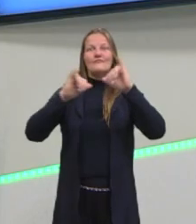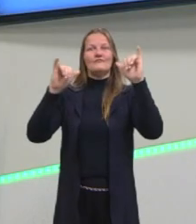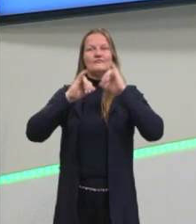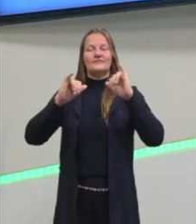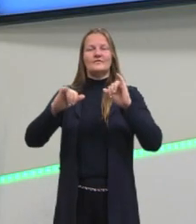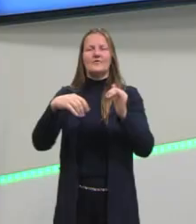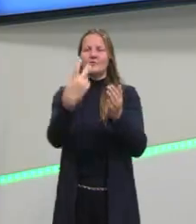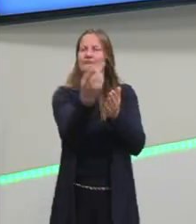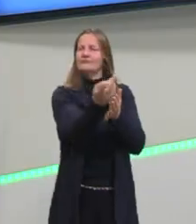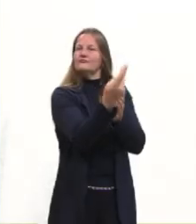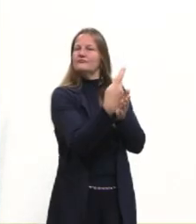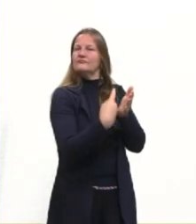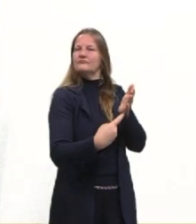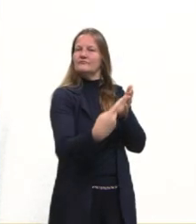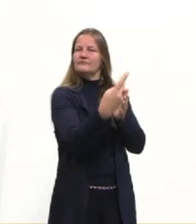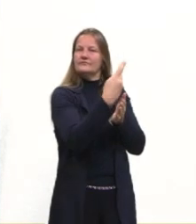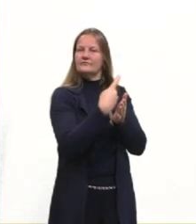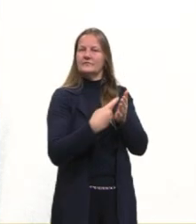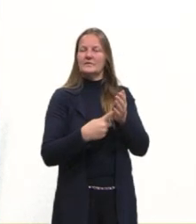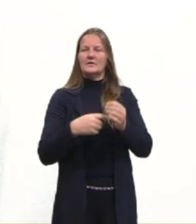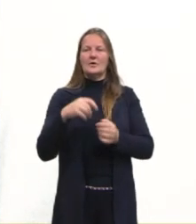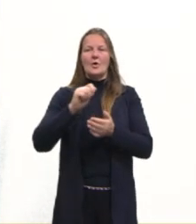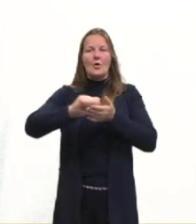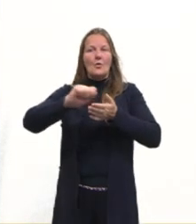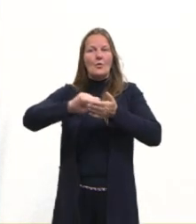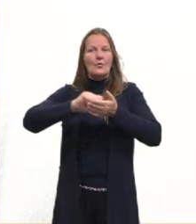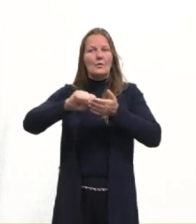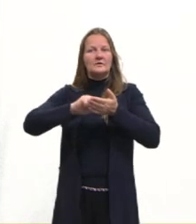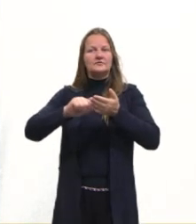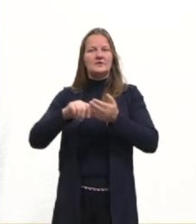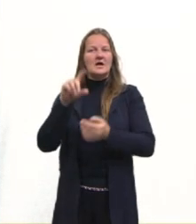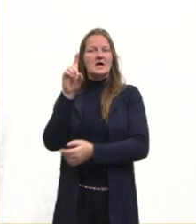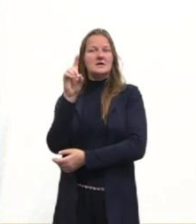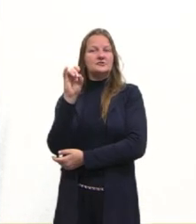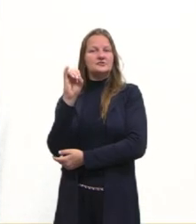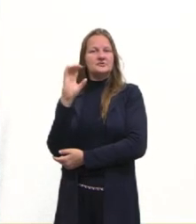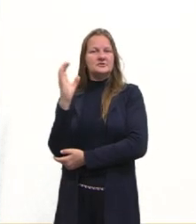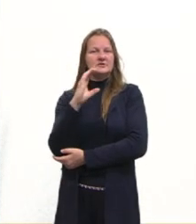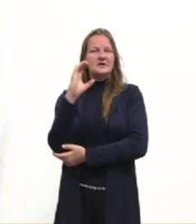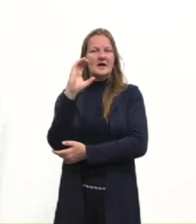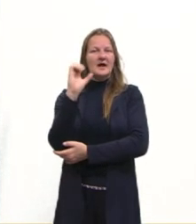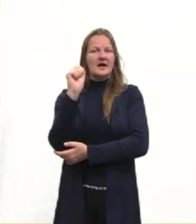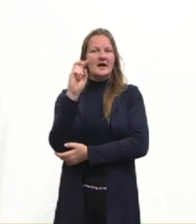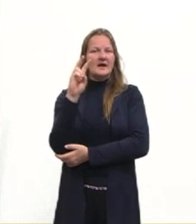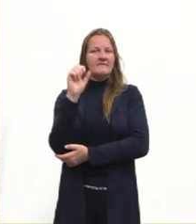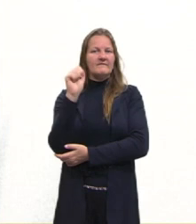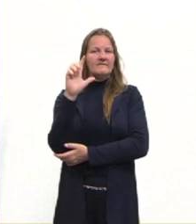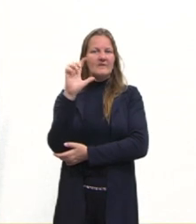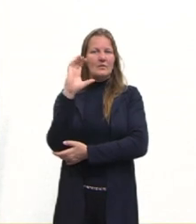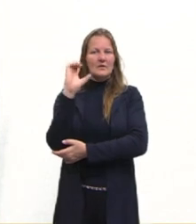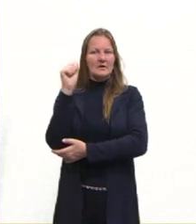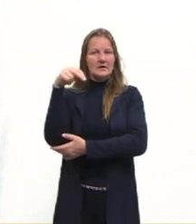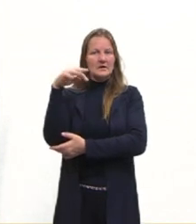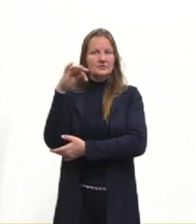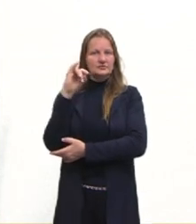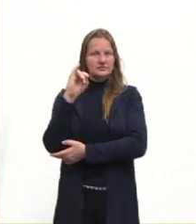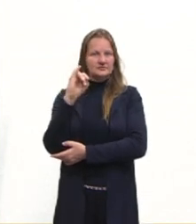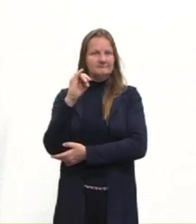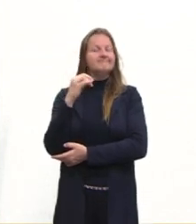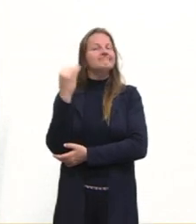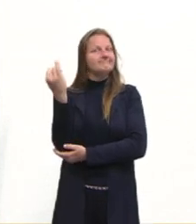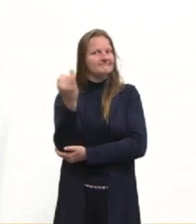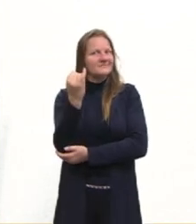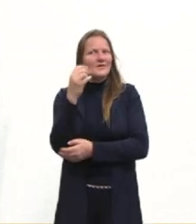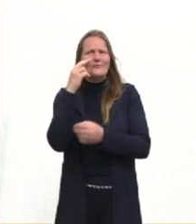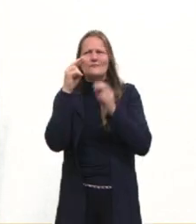um dos grandes nomes da semana, o artista de Cavalcante. É interessante olhar para esse folder e perceber